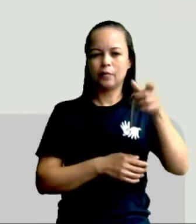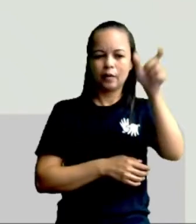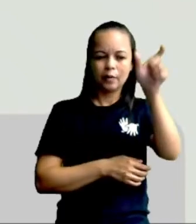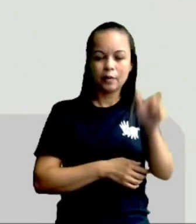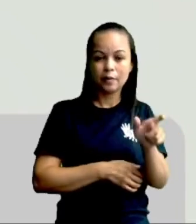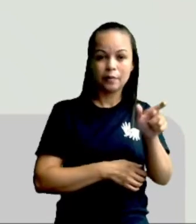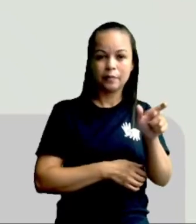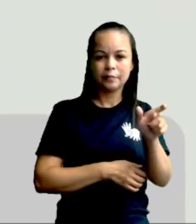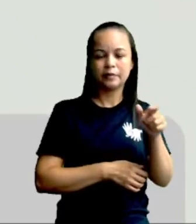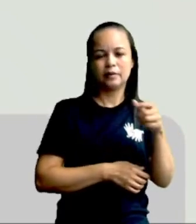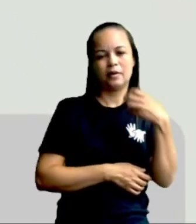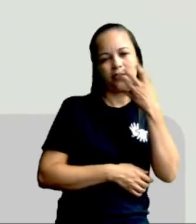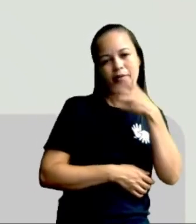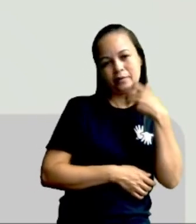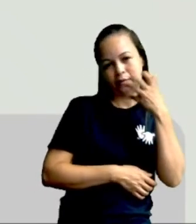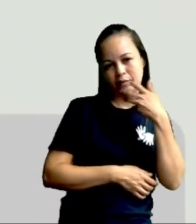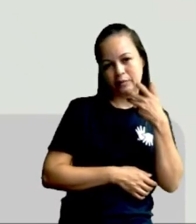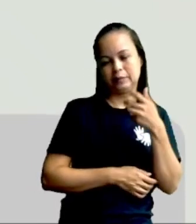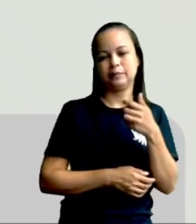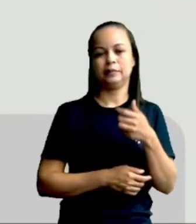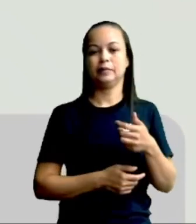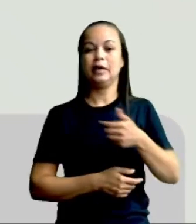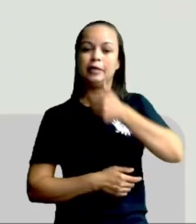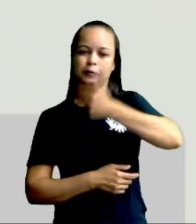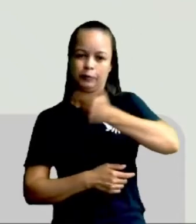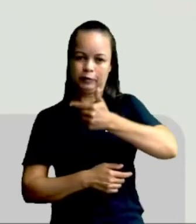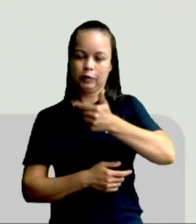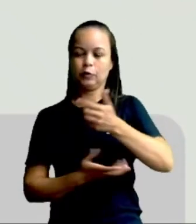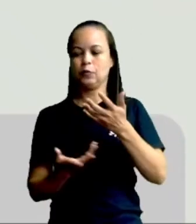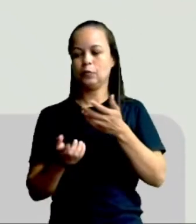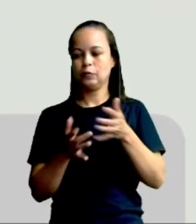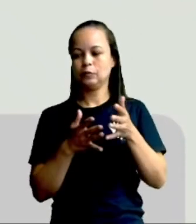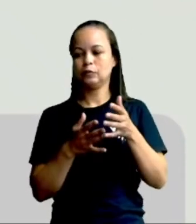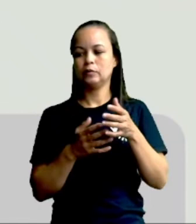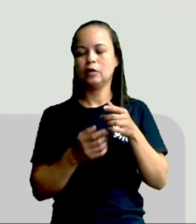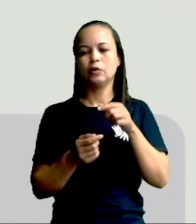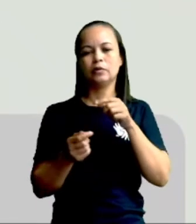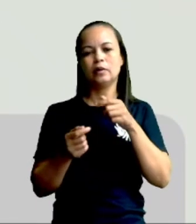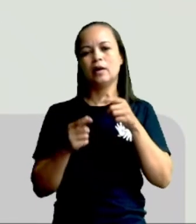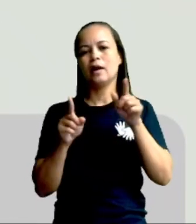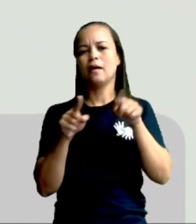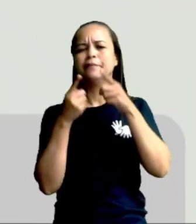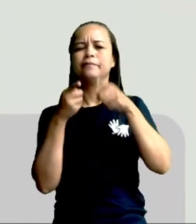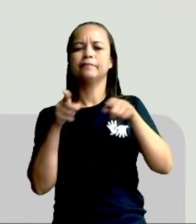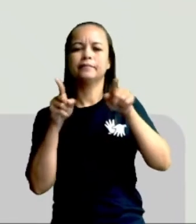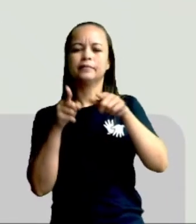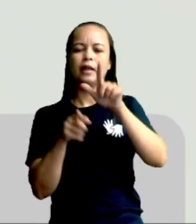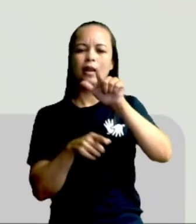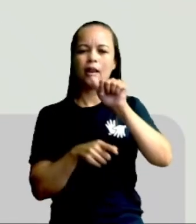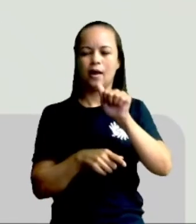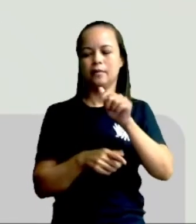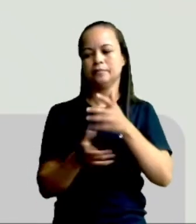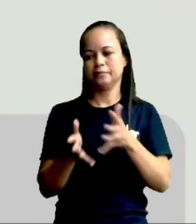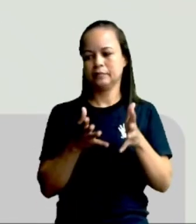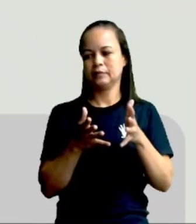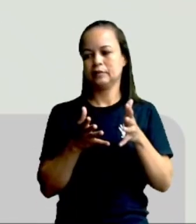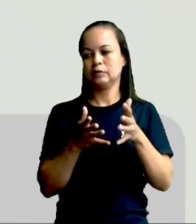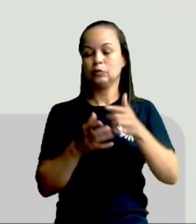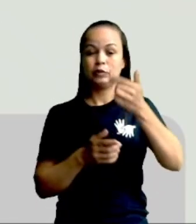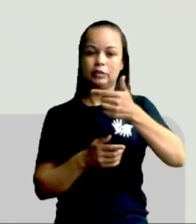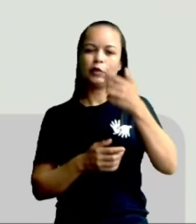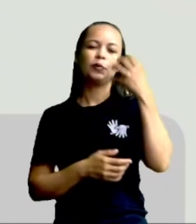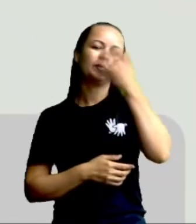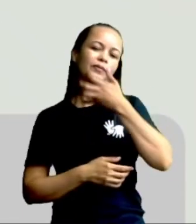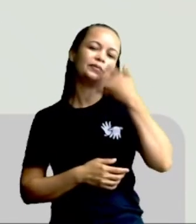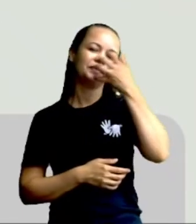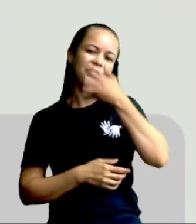cantarolando. E no segundo, tá? No caso, assoviando mais pro verbo aí. E no segundo, ele está cantando.